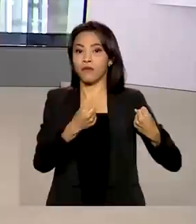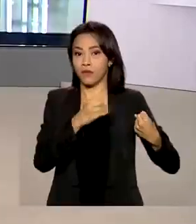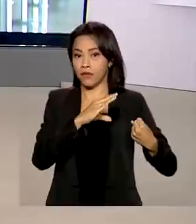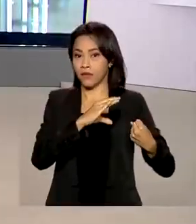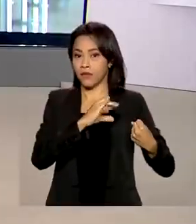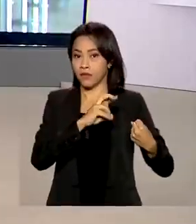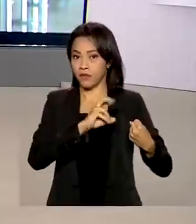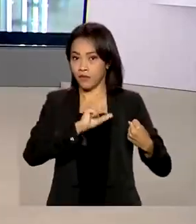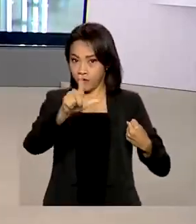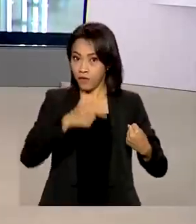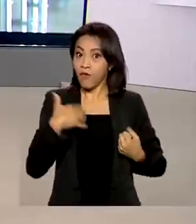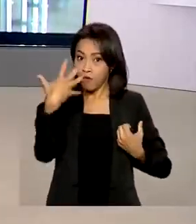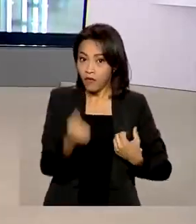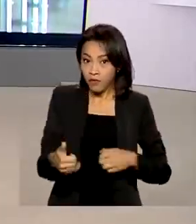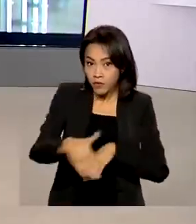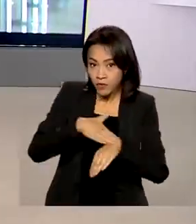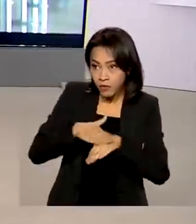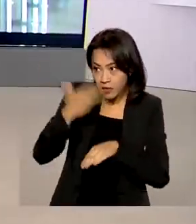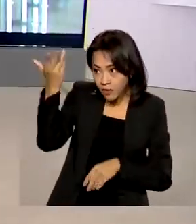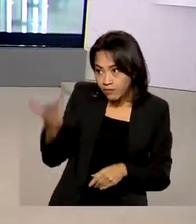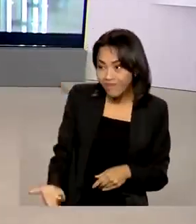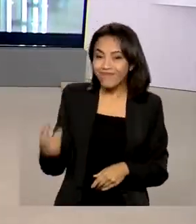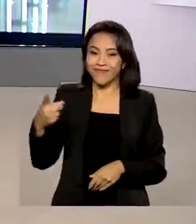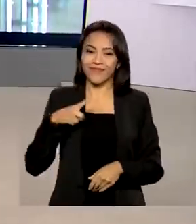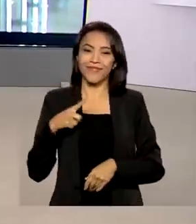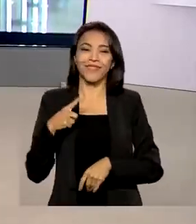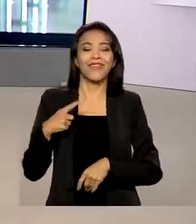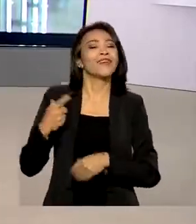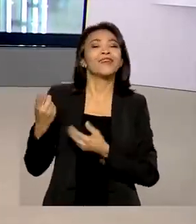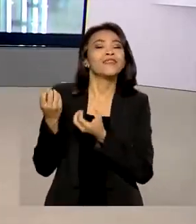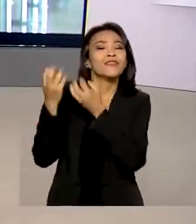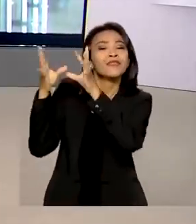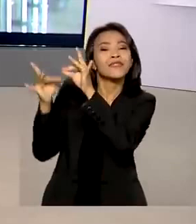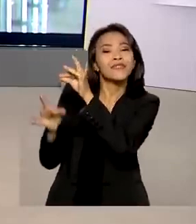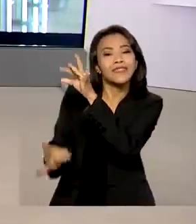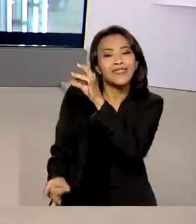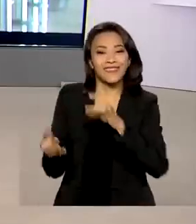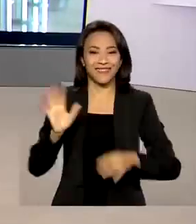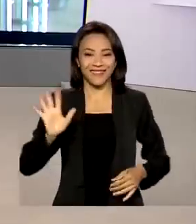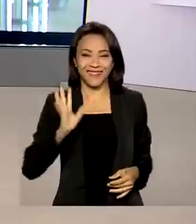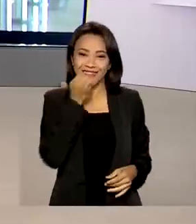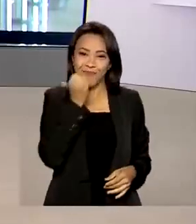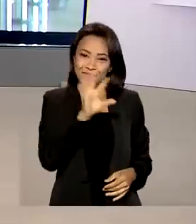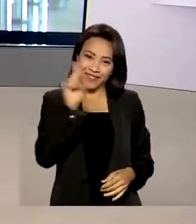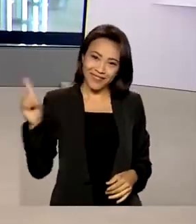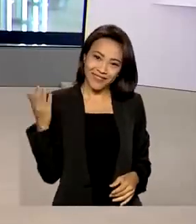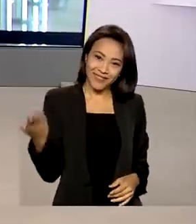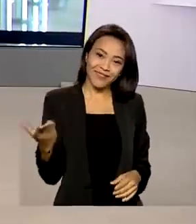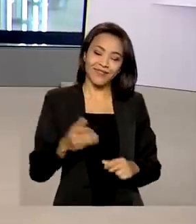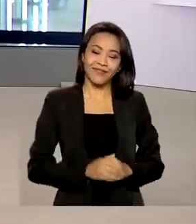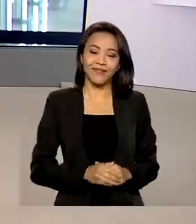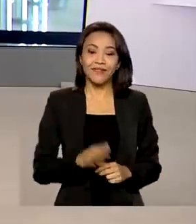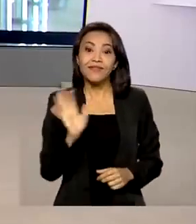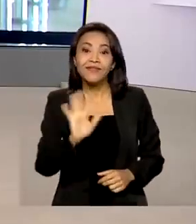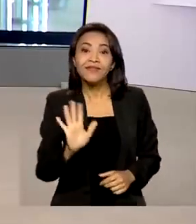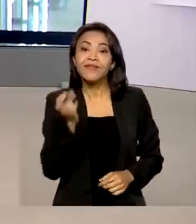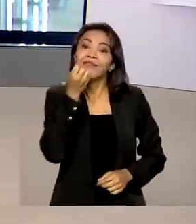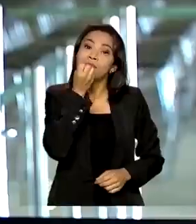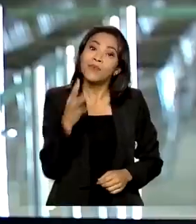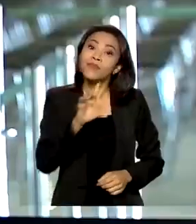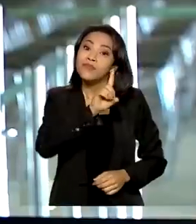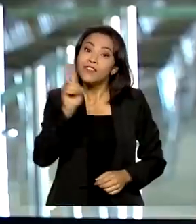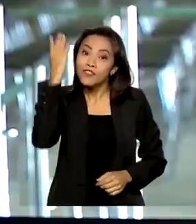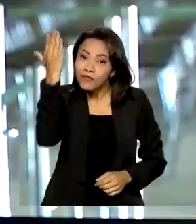conversar com o repórter Glauco de Queiroz, ele traz ao vivo para a gente os detalhes. Oi Glauco, bom dia para você. Olá Renata, bom dia para